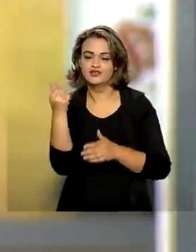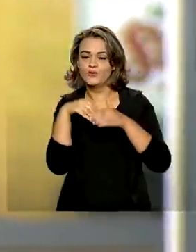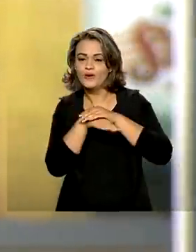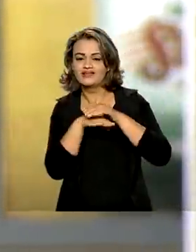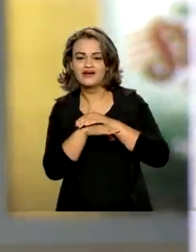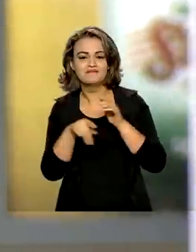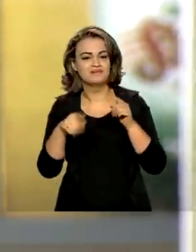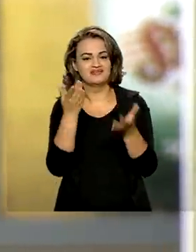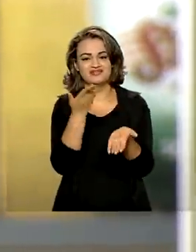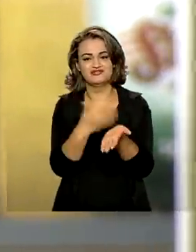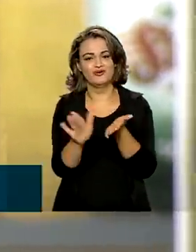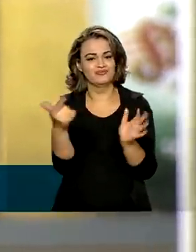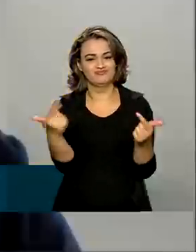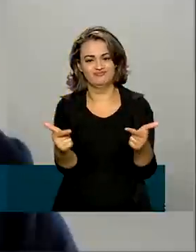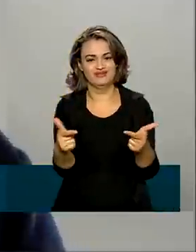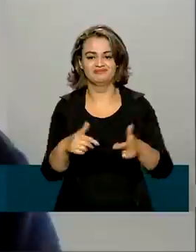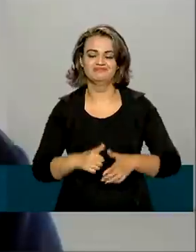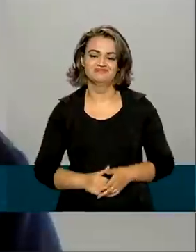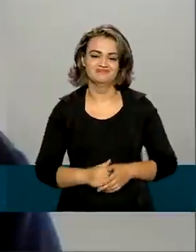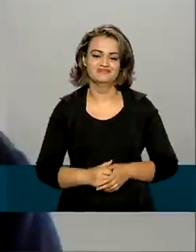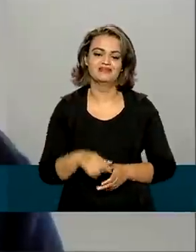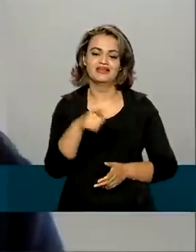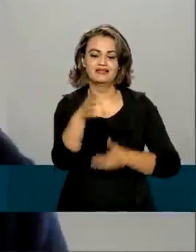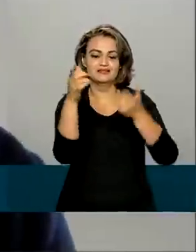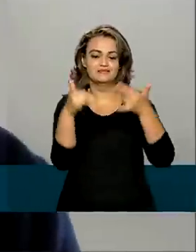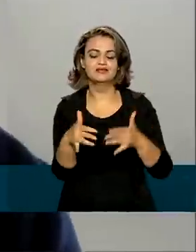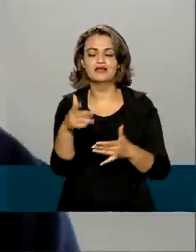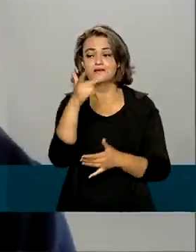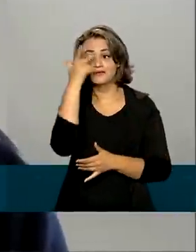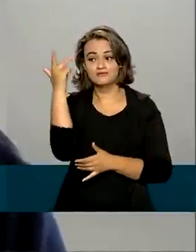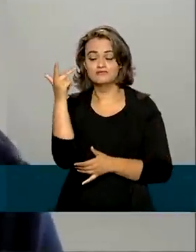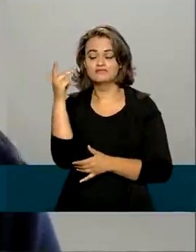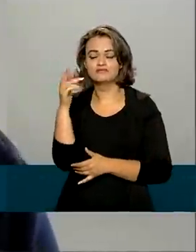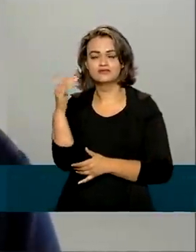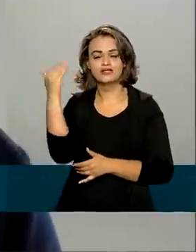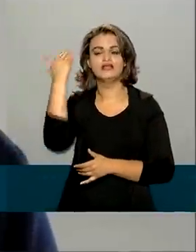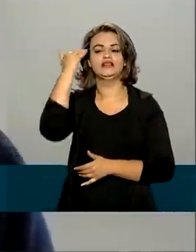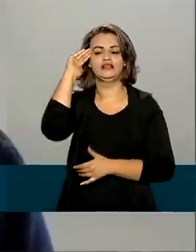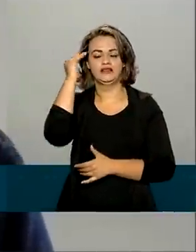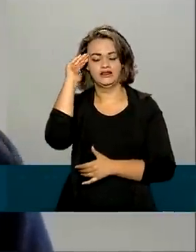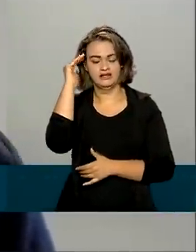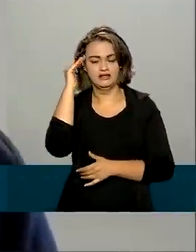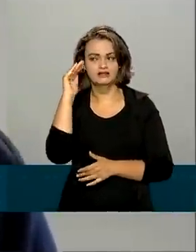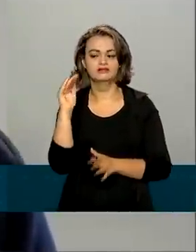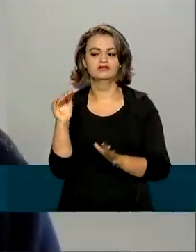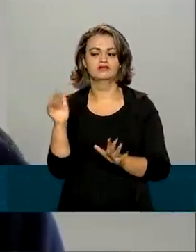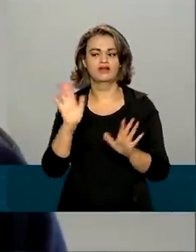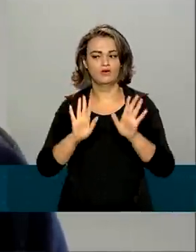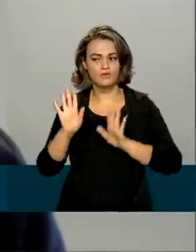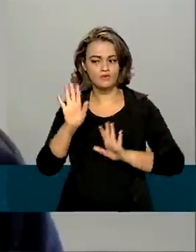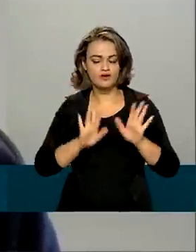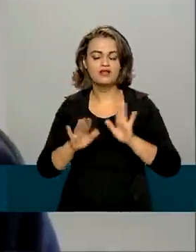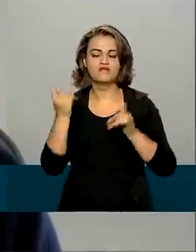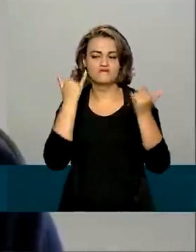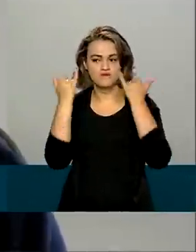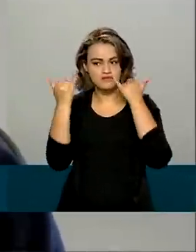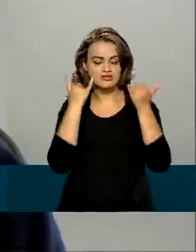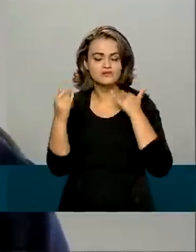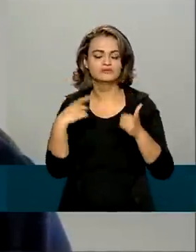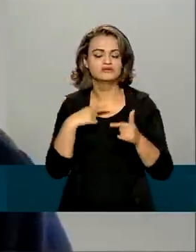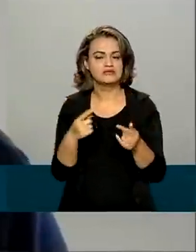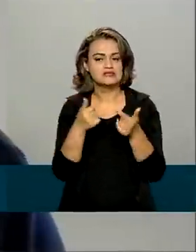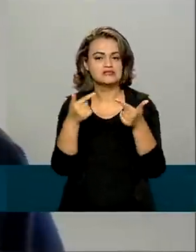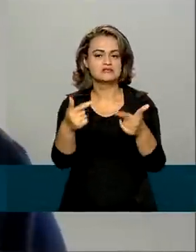mas nada sobra no fim do mês. Ter cidadãos com maior consciência, com maior orientação, com informação, com maior